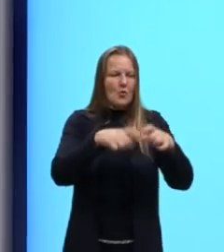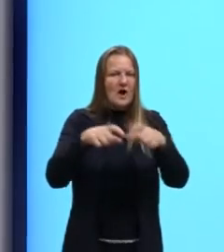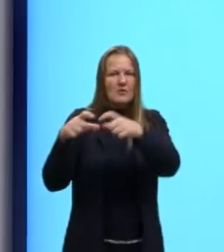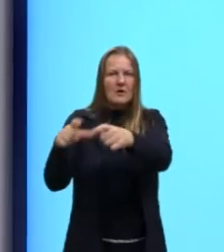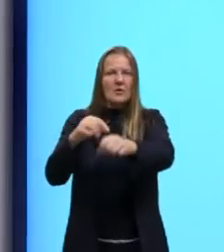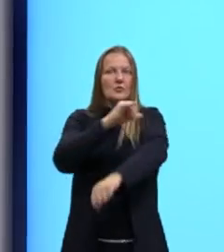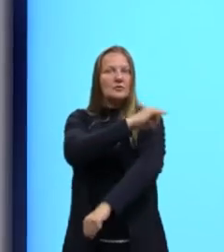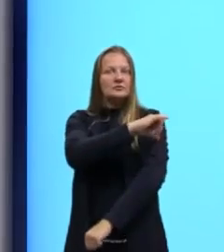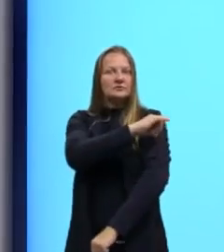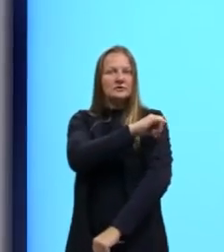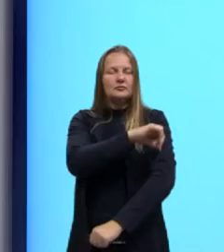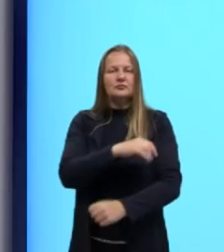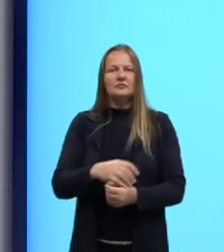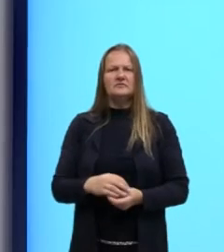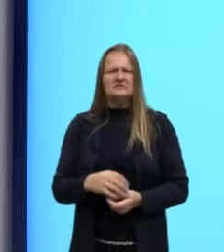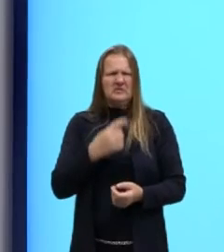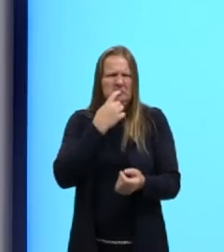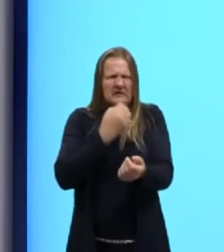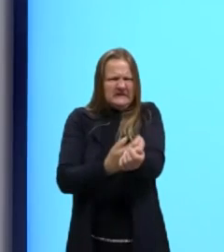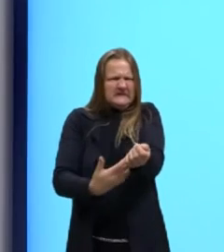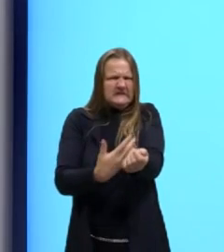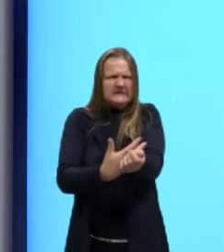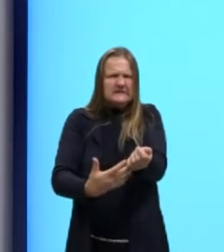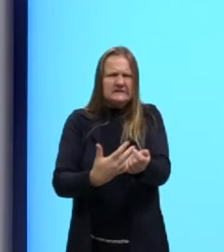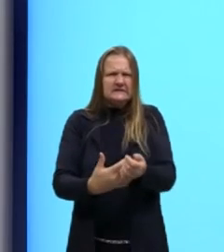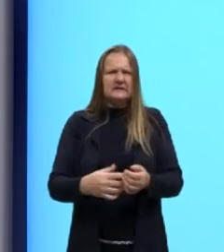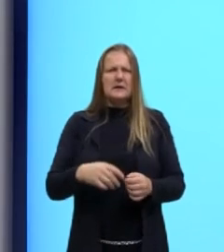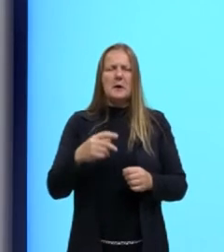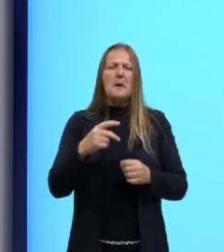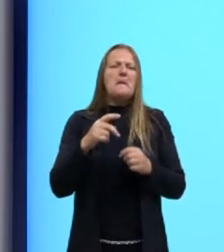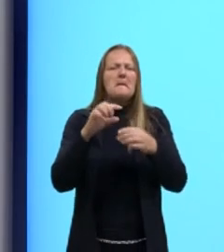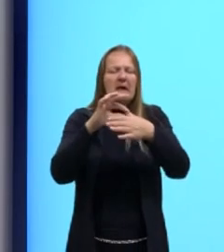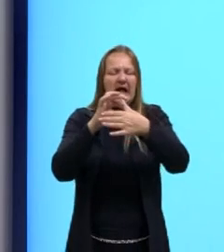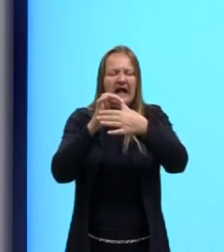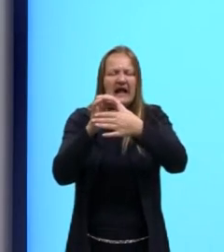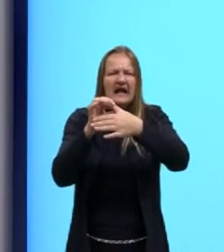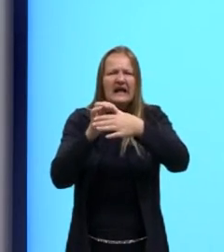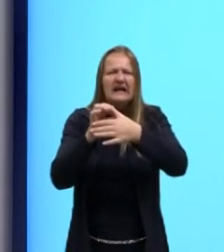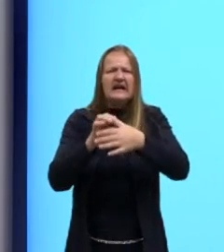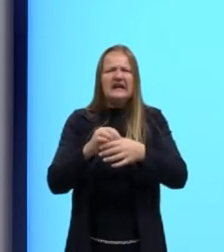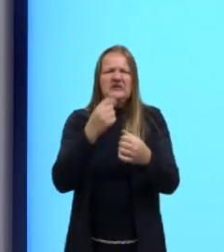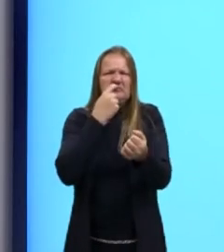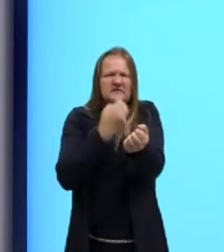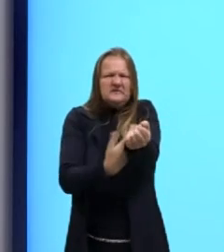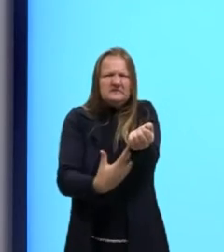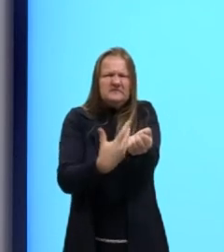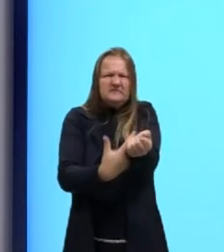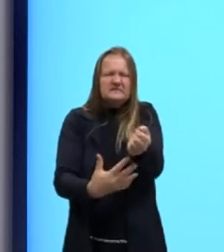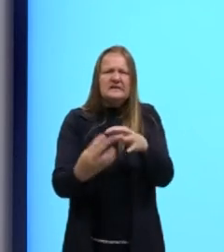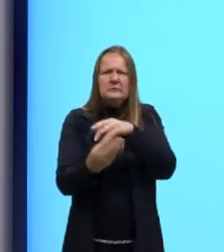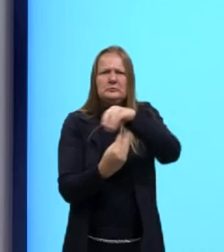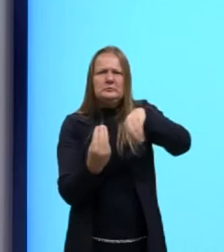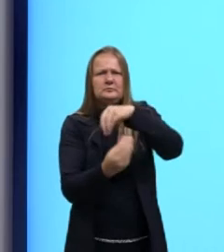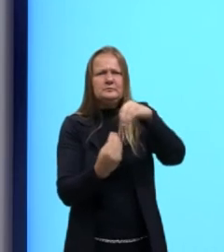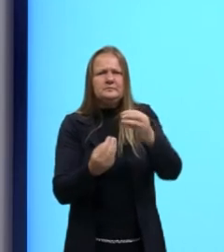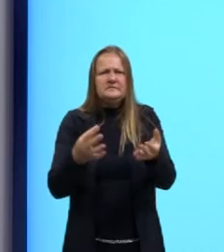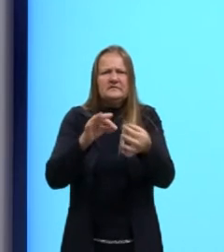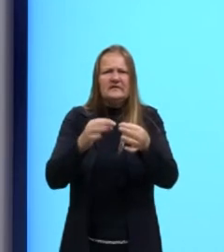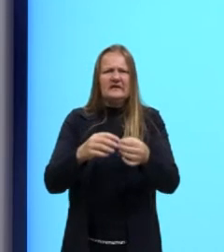de Janeiro e são trouxas que tem ali pedaços de carne, sangue, tem